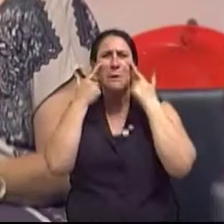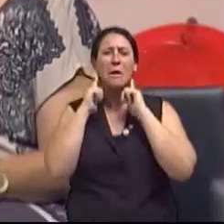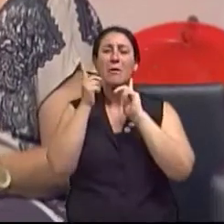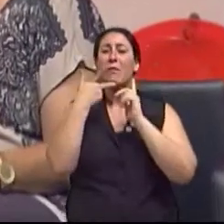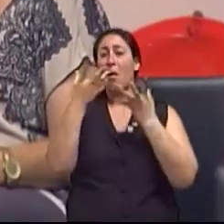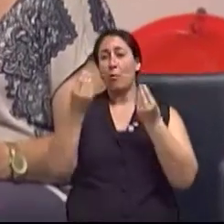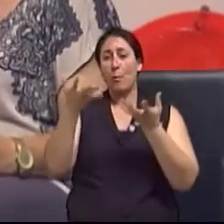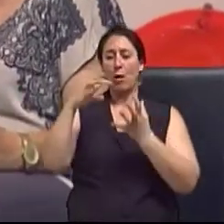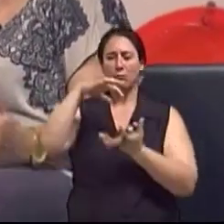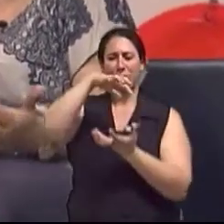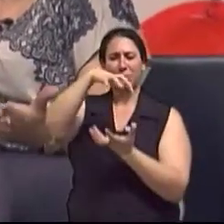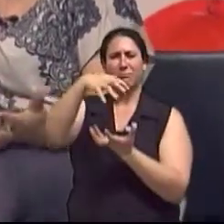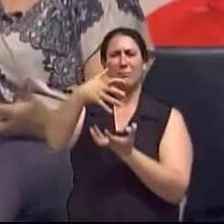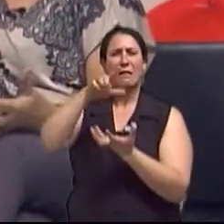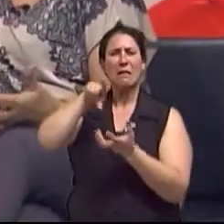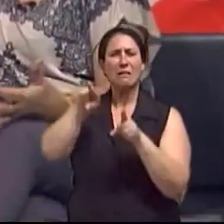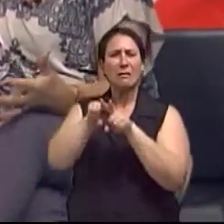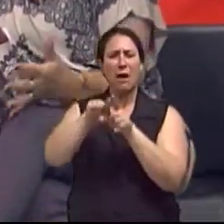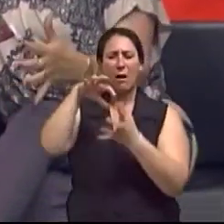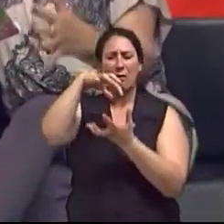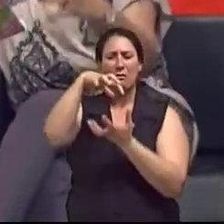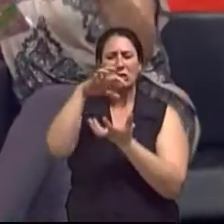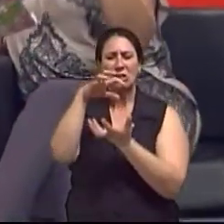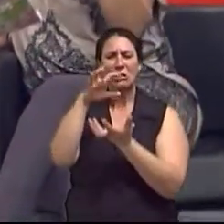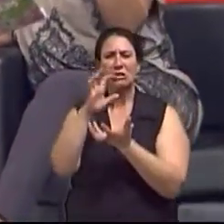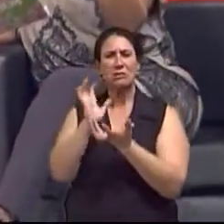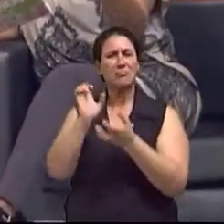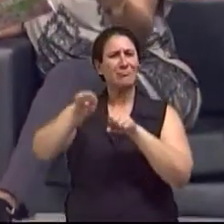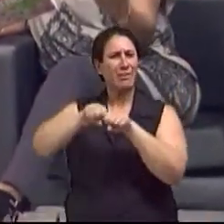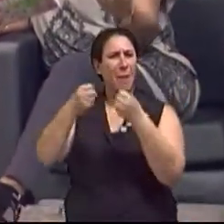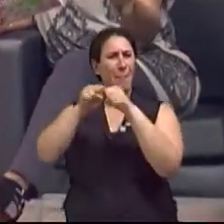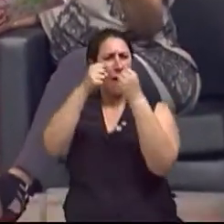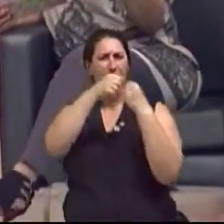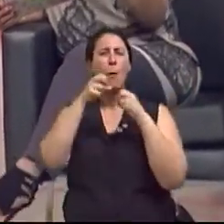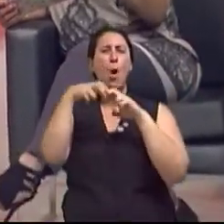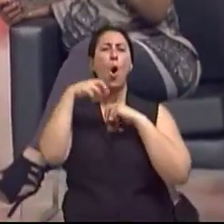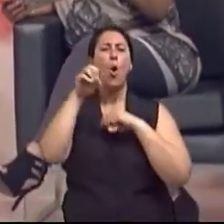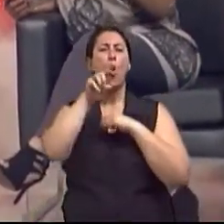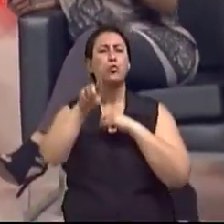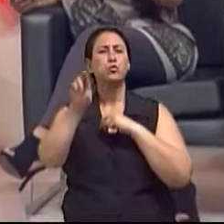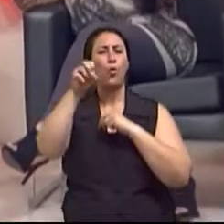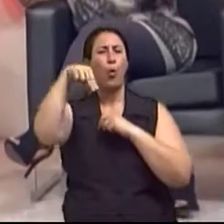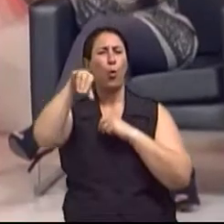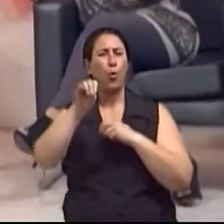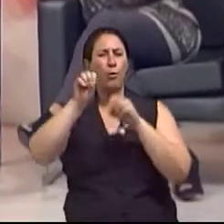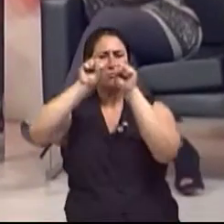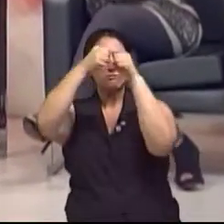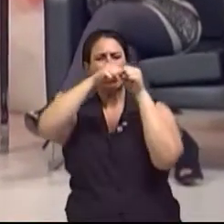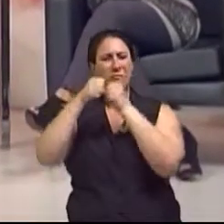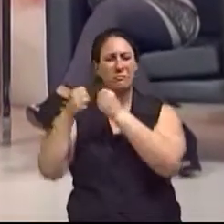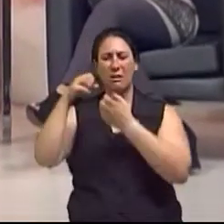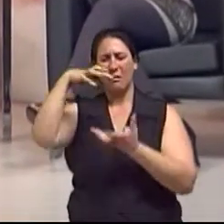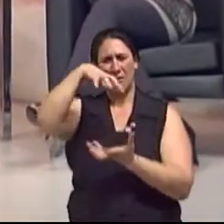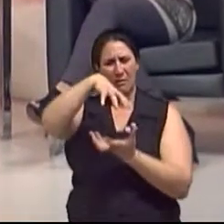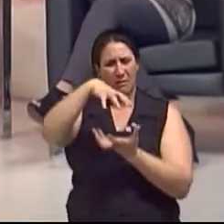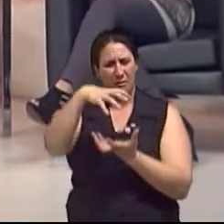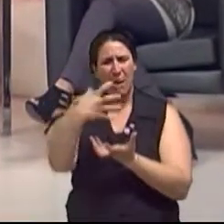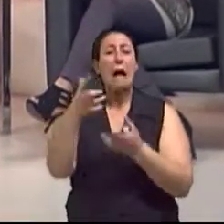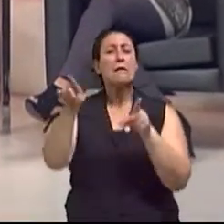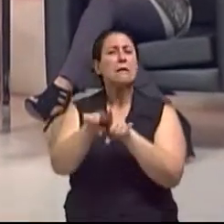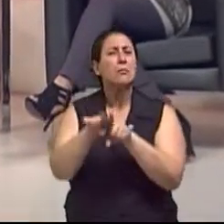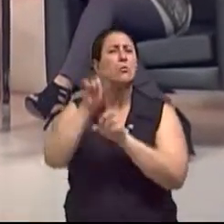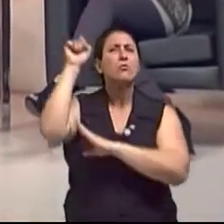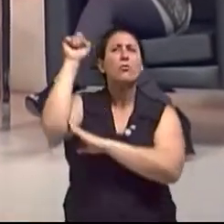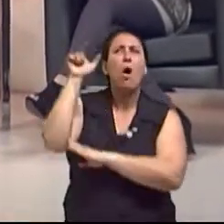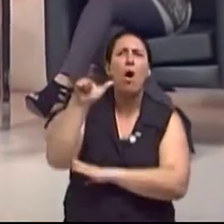ozônio, que agora está com problemas já de uns anos para cá. Ah, e tem hora para se expor ao sol, tem a forma de se expor ao sol, tem